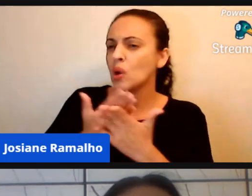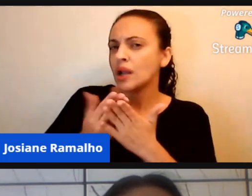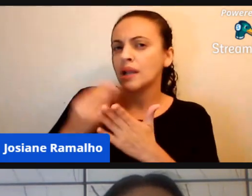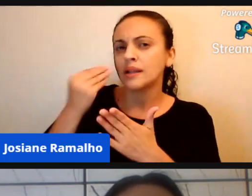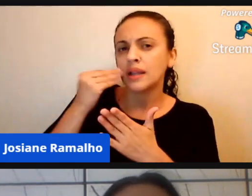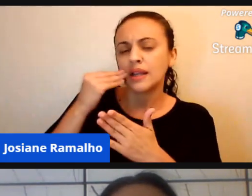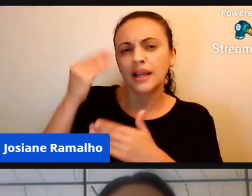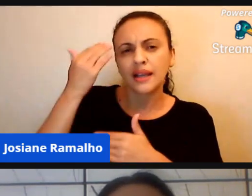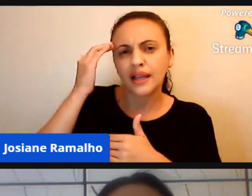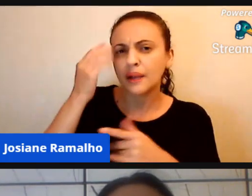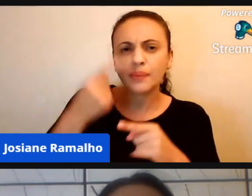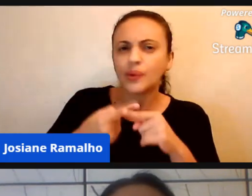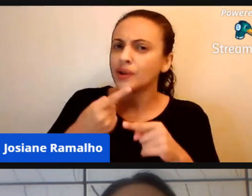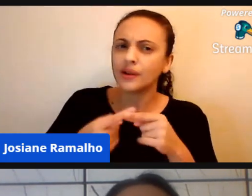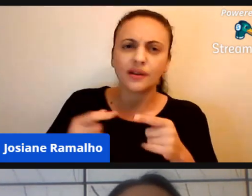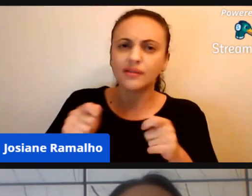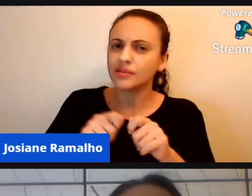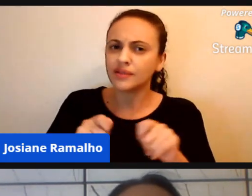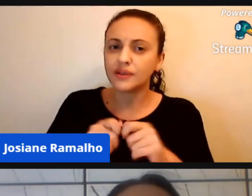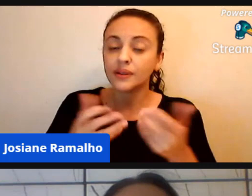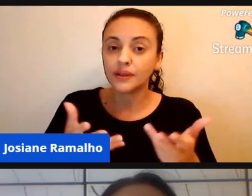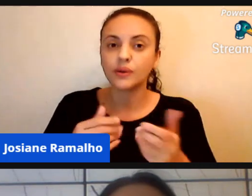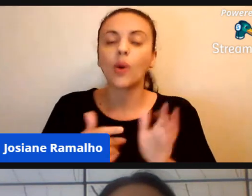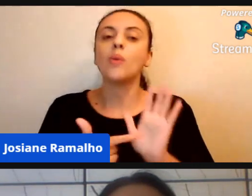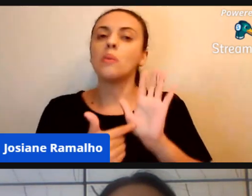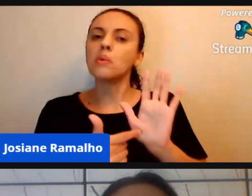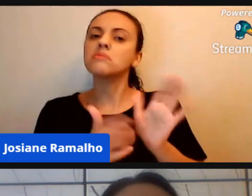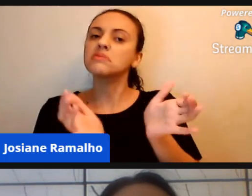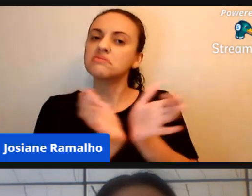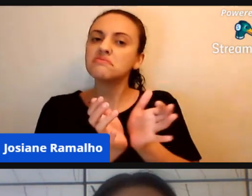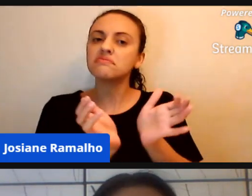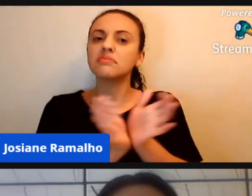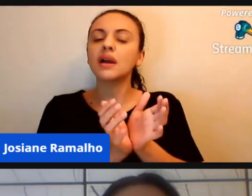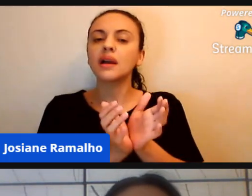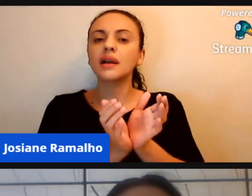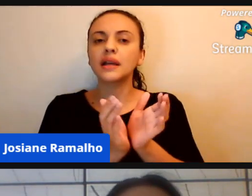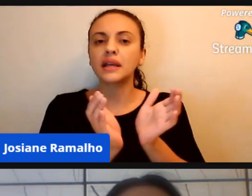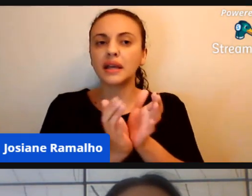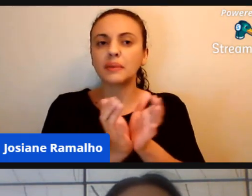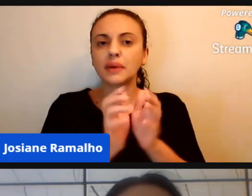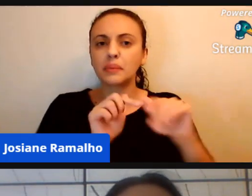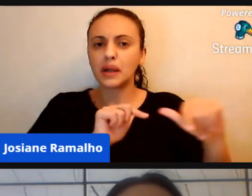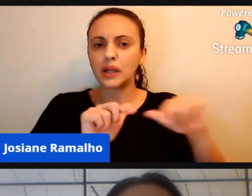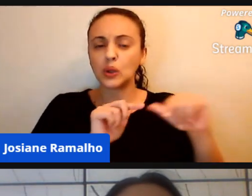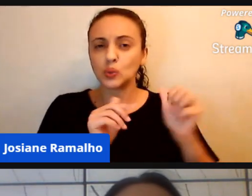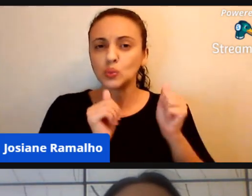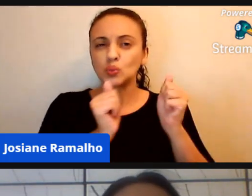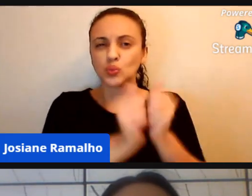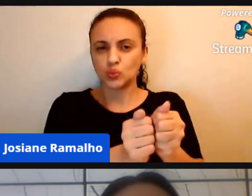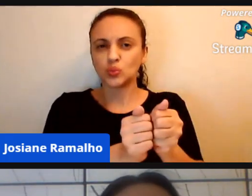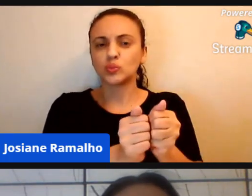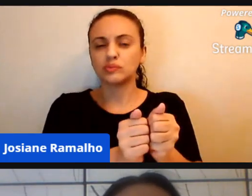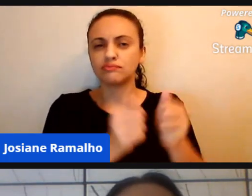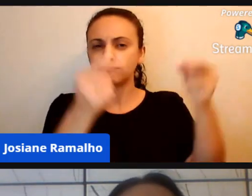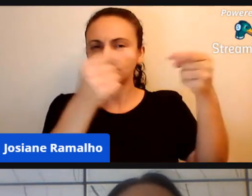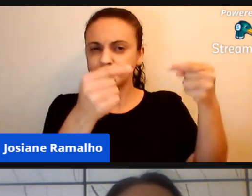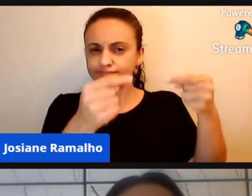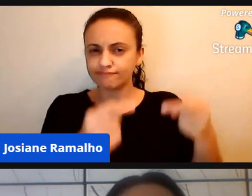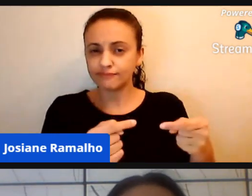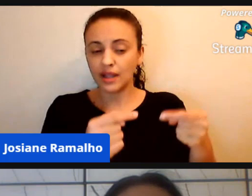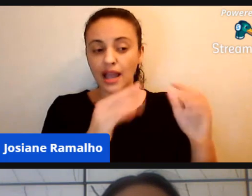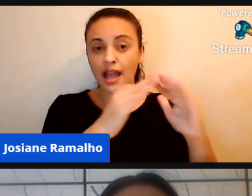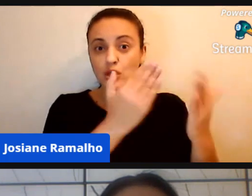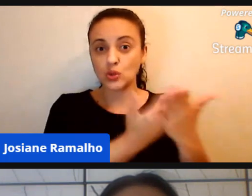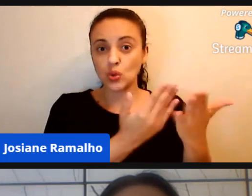mostra que a equipe está alinhada, tanto com a família,